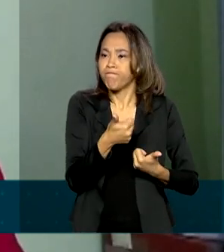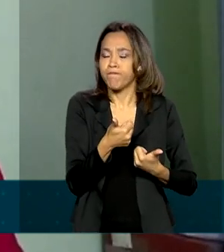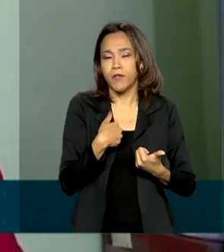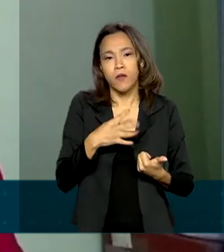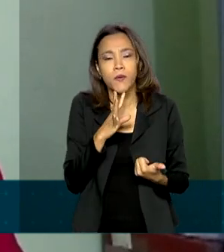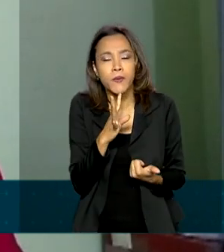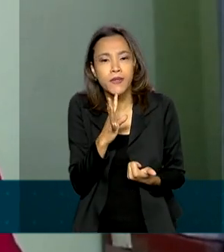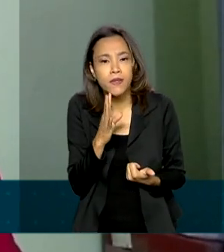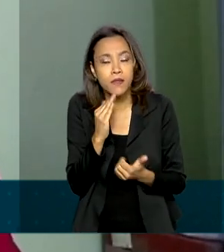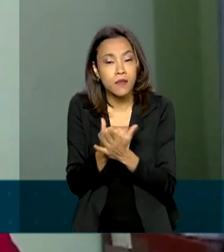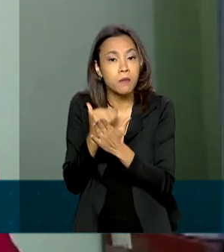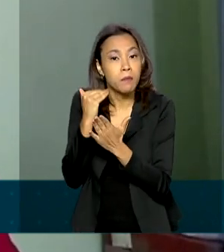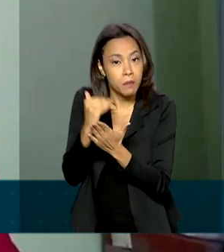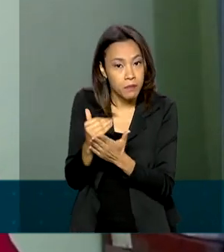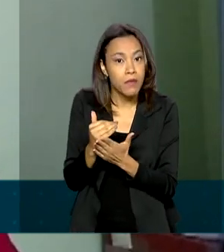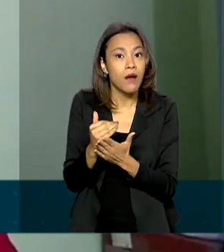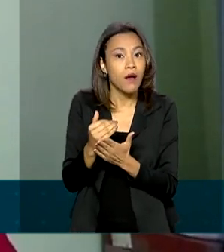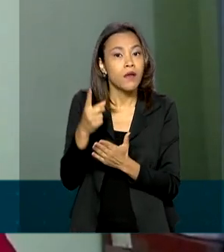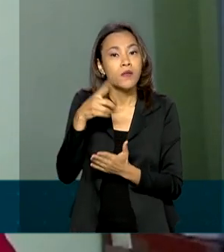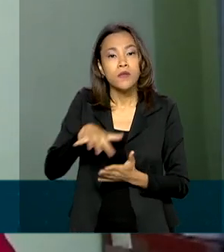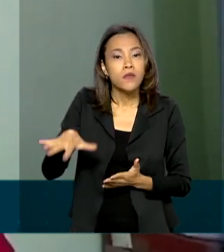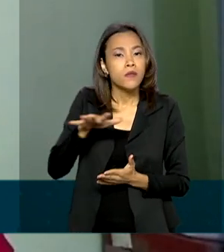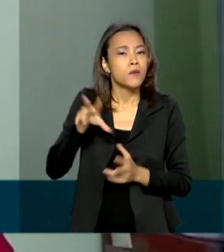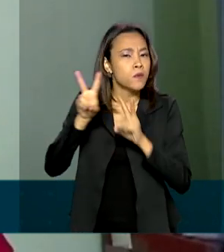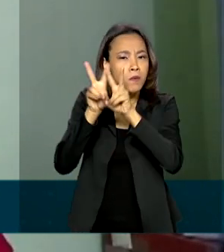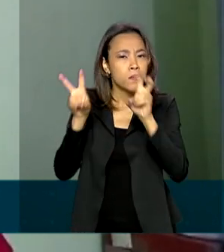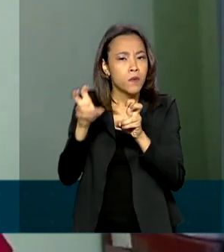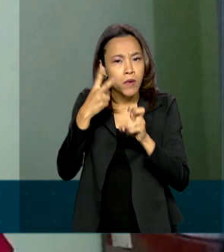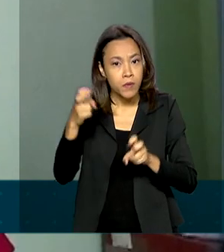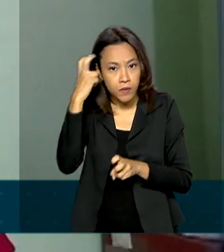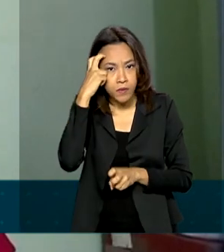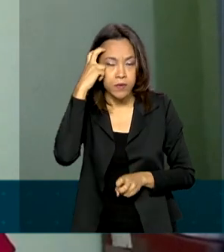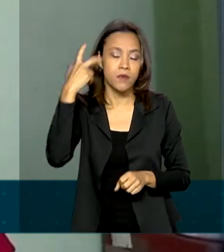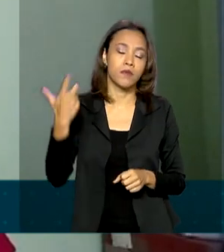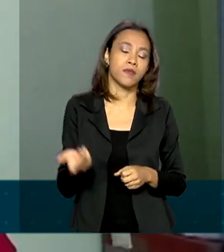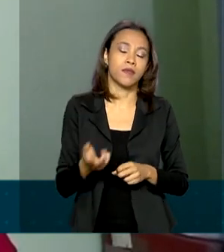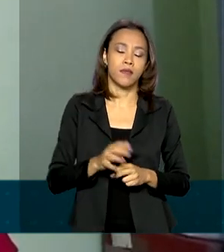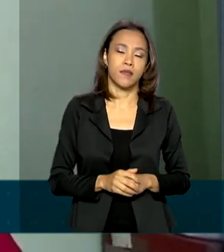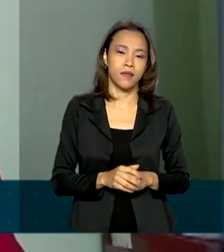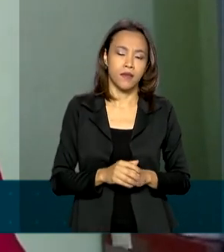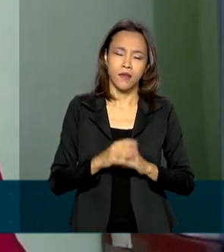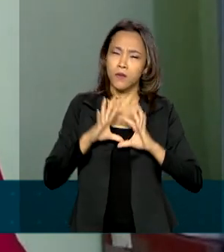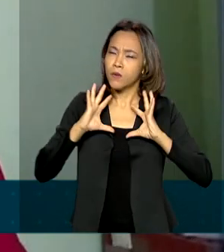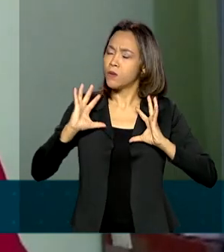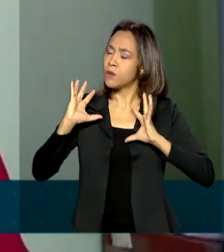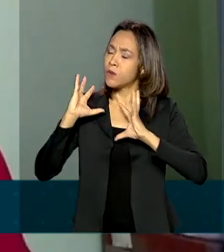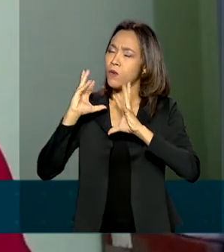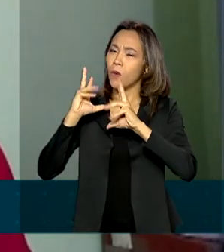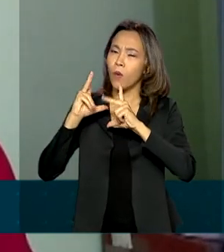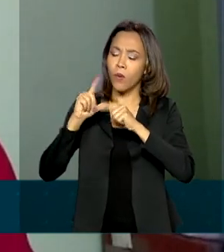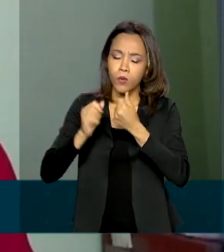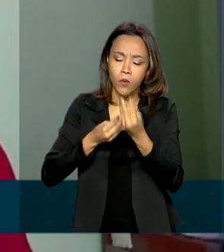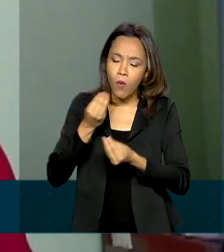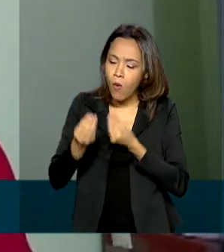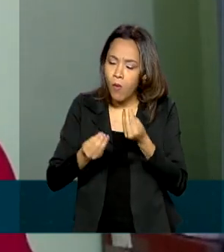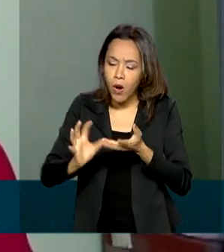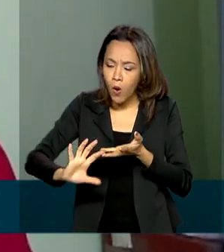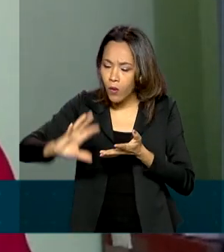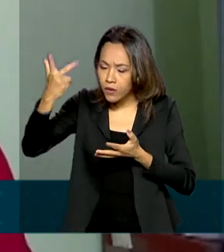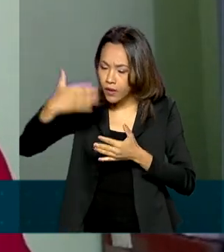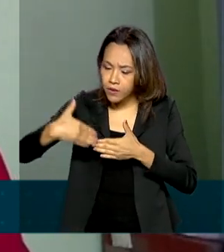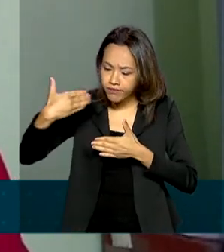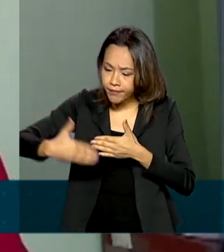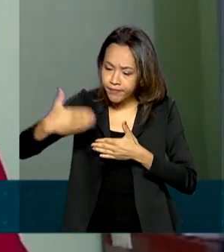um pouco mais sobre essa cultura e sobre todo o processo que acontece